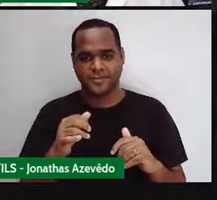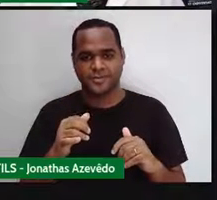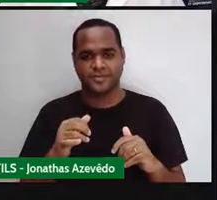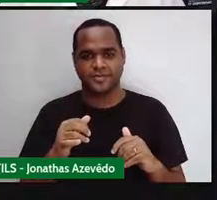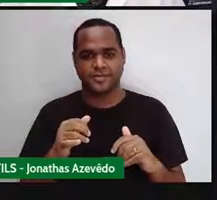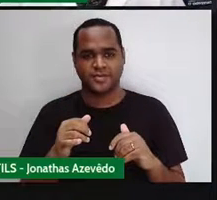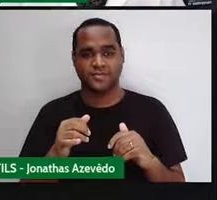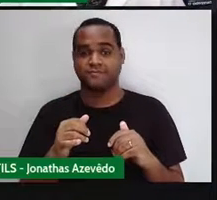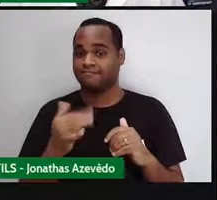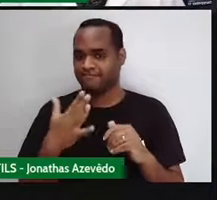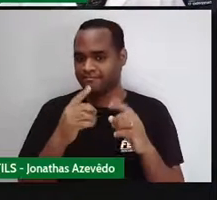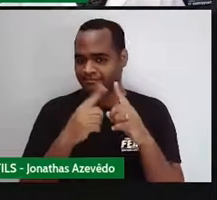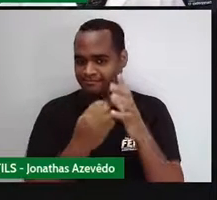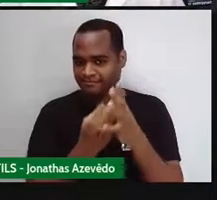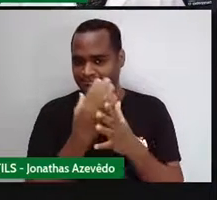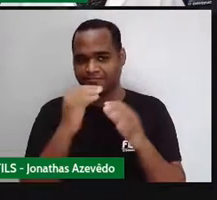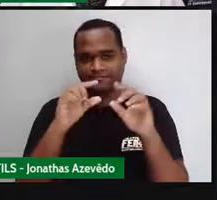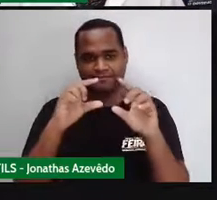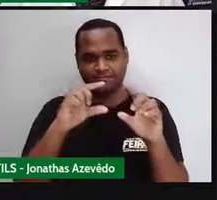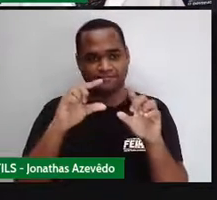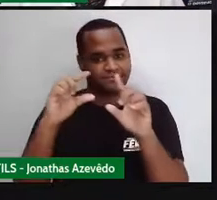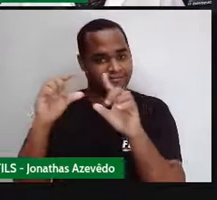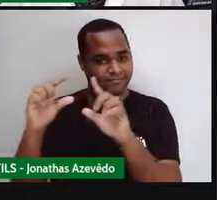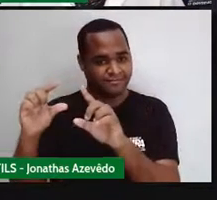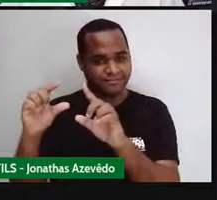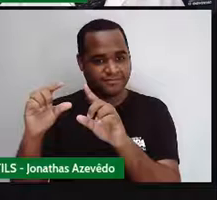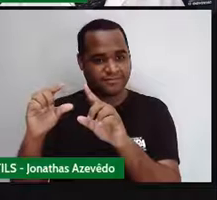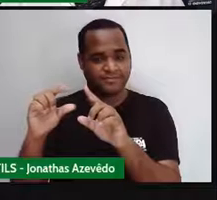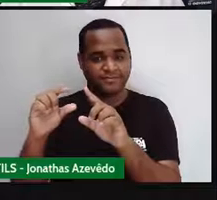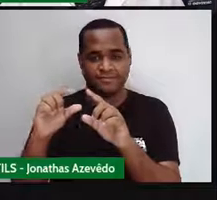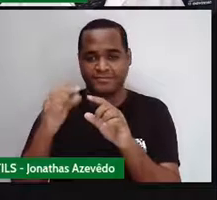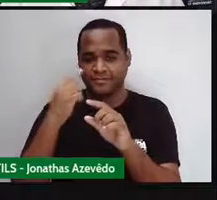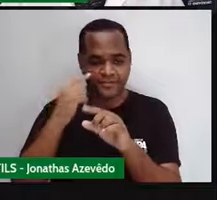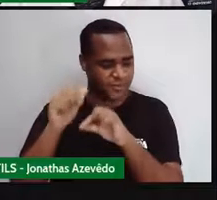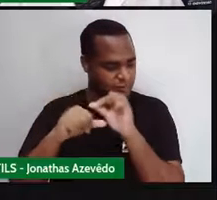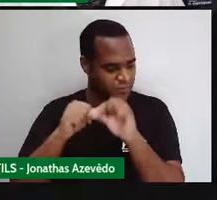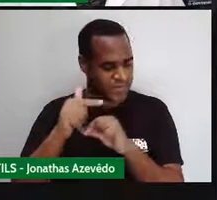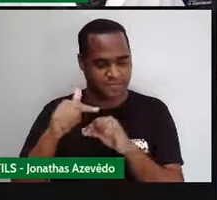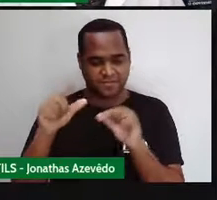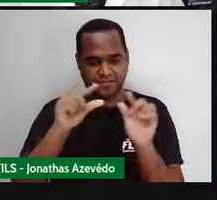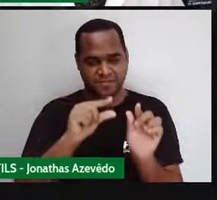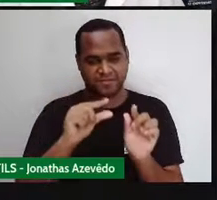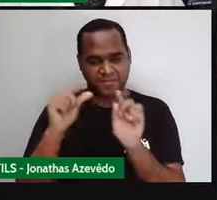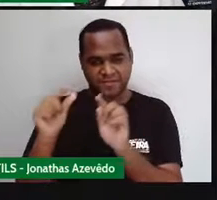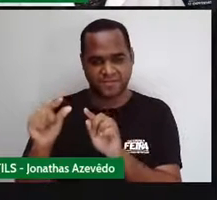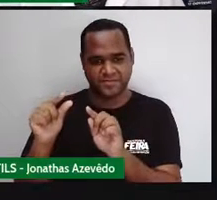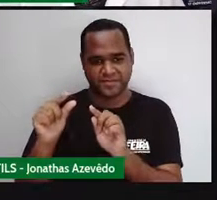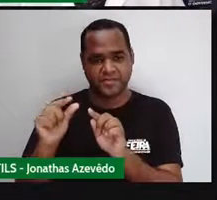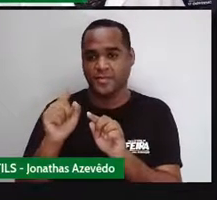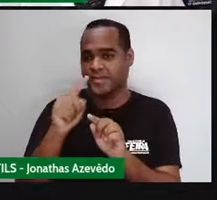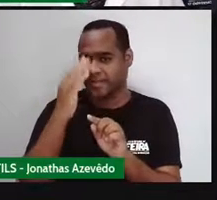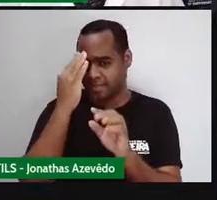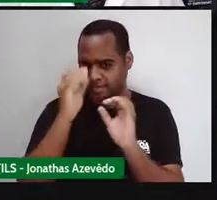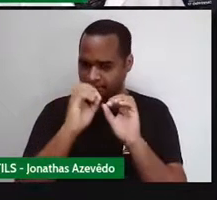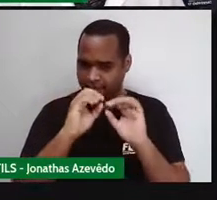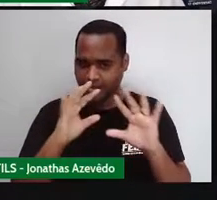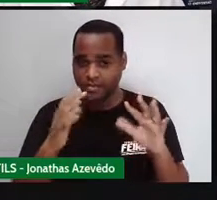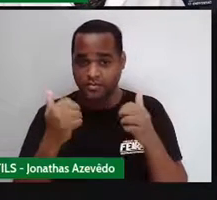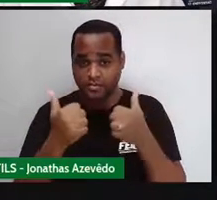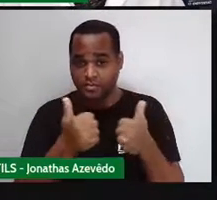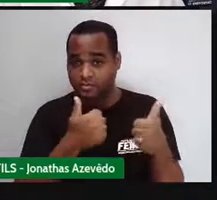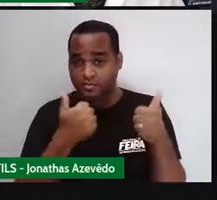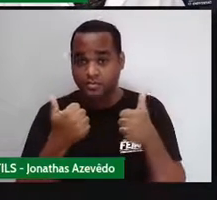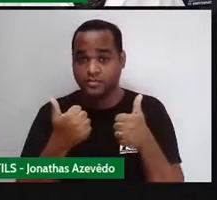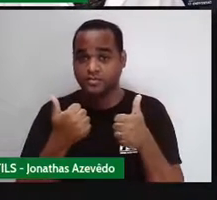retângulos? Eu vou pegar essa partezinha da figura e vou colocar aqui. Vou pegar